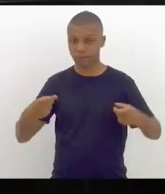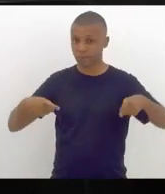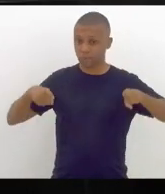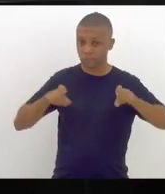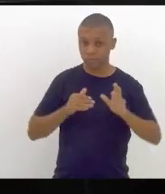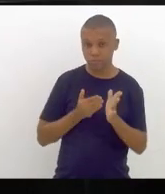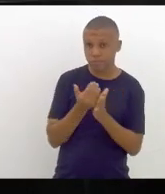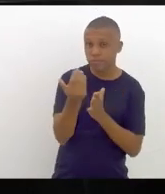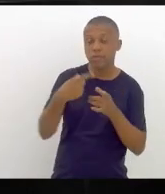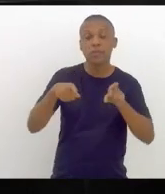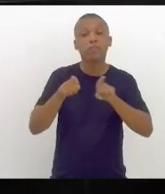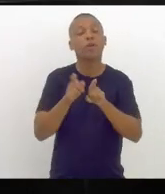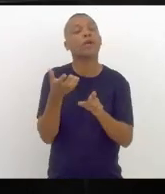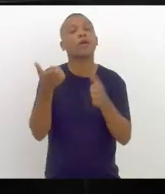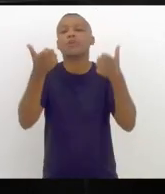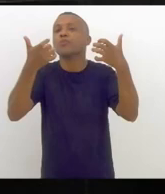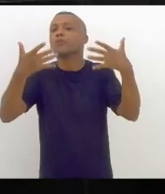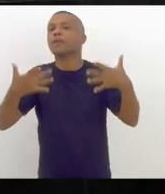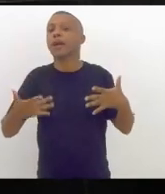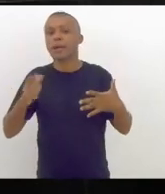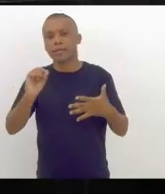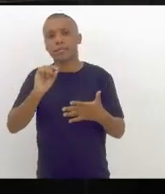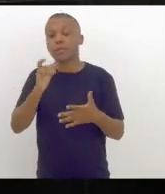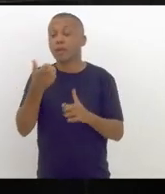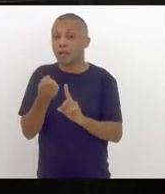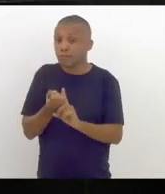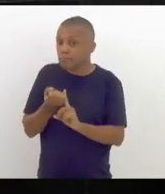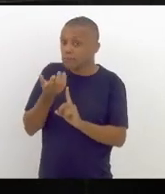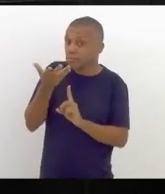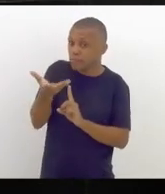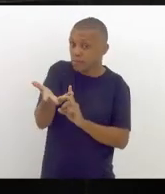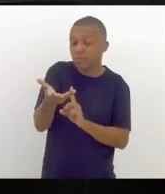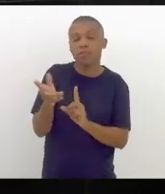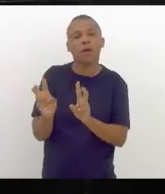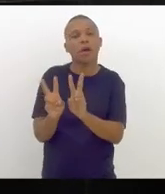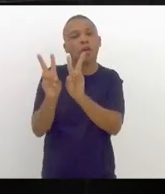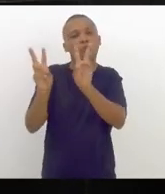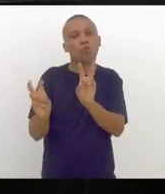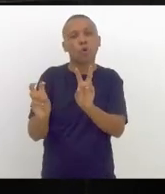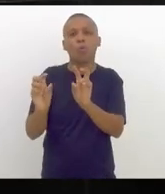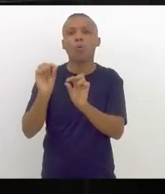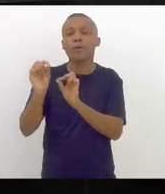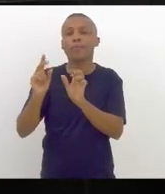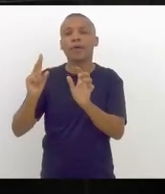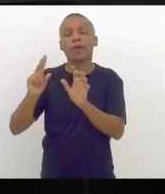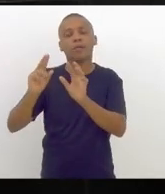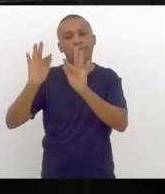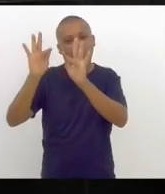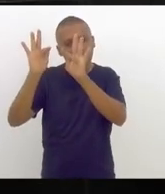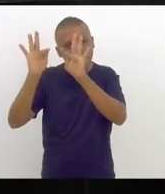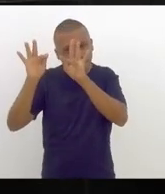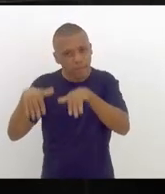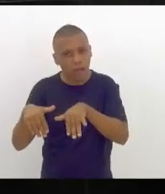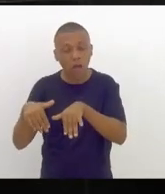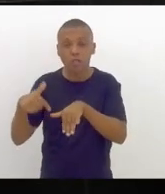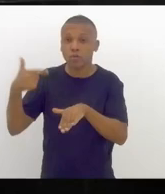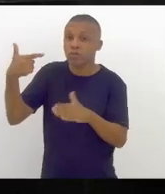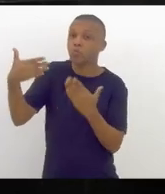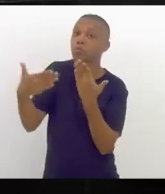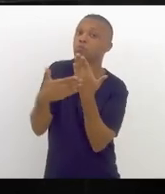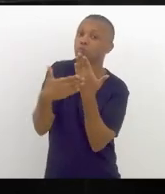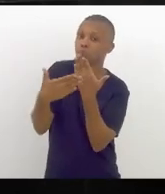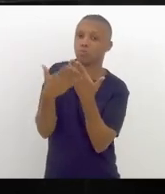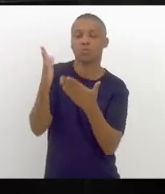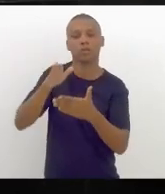Também eu não poderia deixar de me manifestar sobre a conclusão do segundo turno das